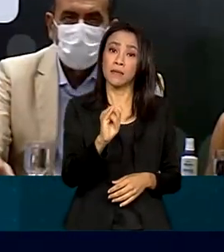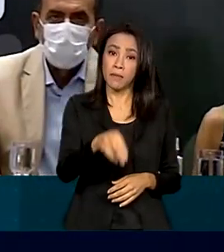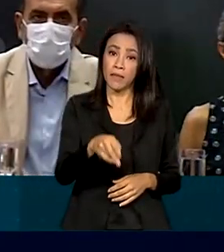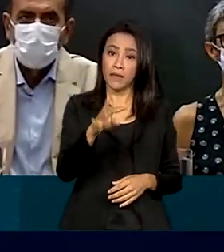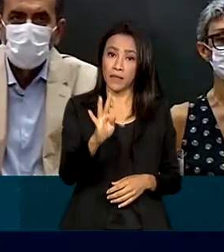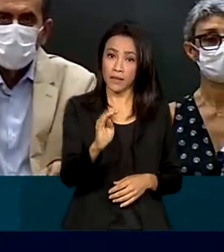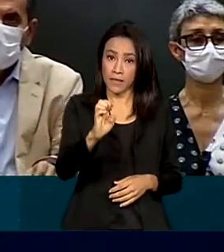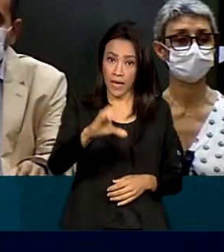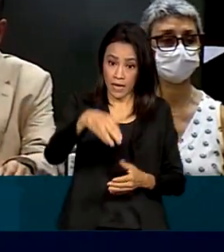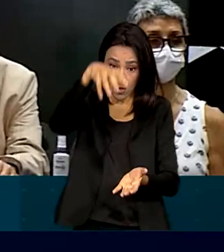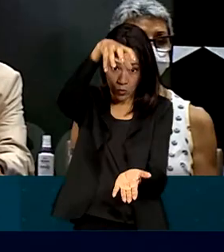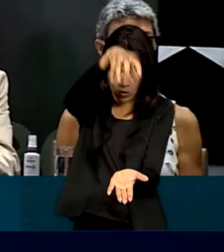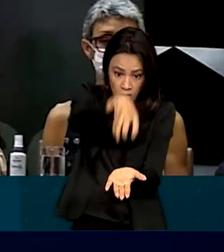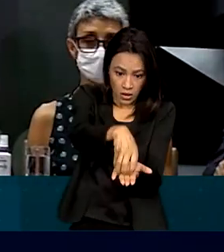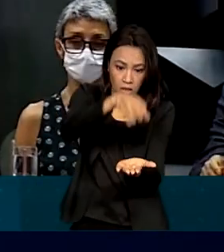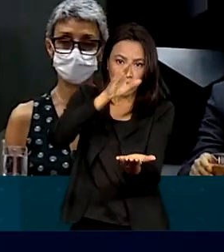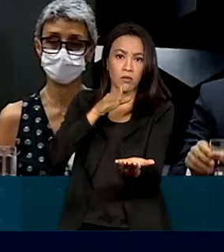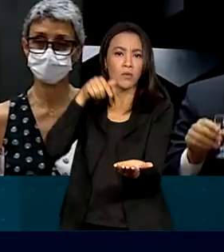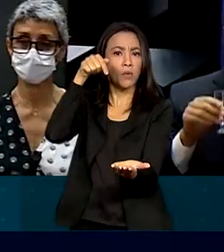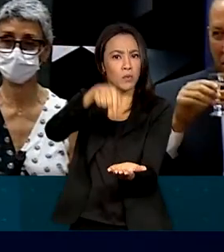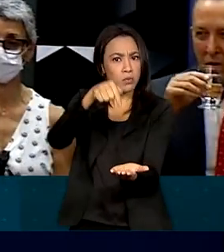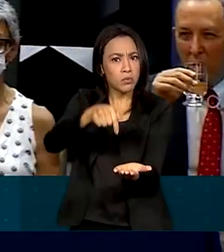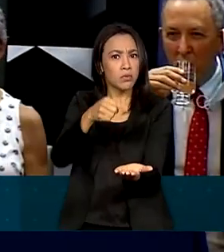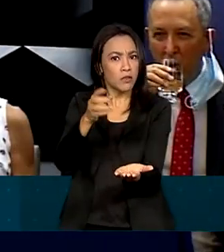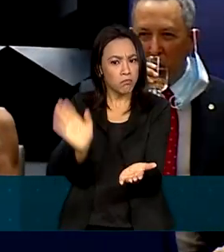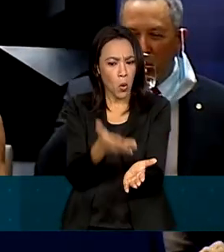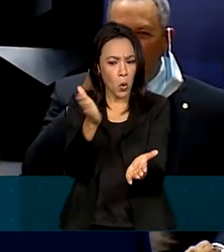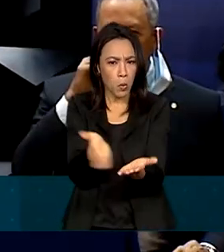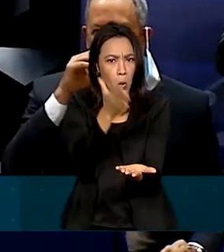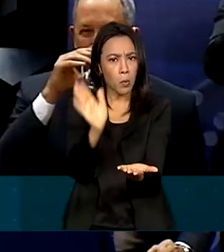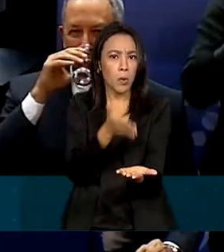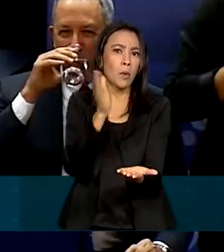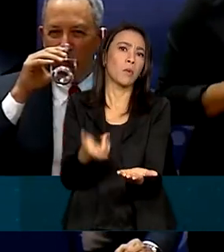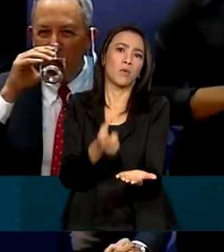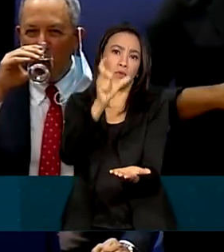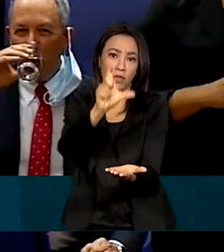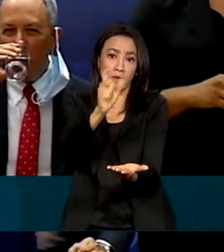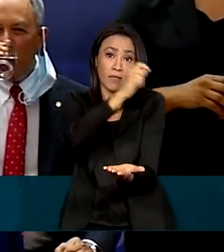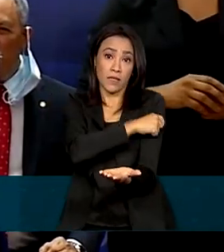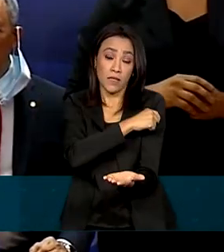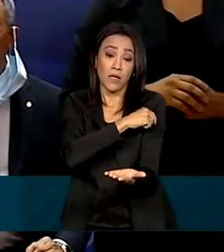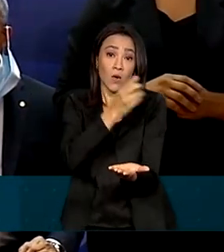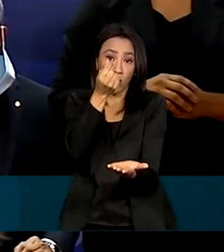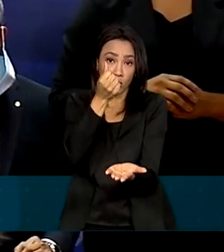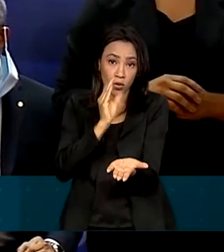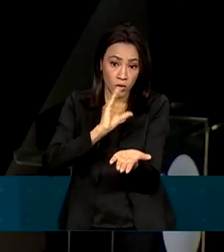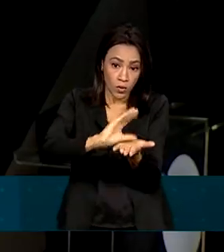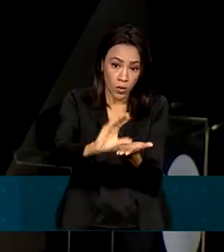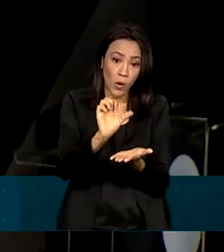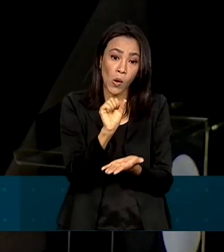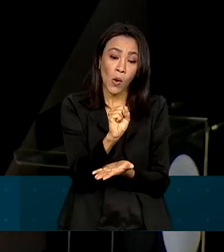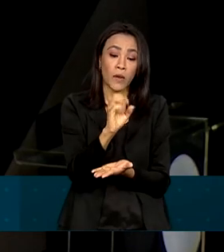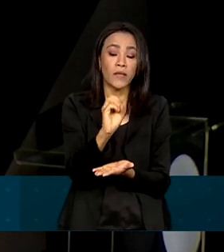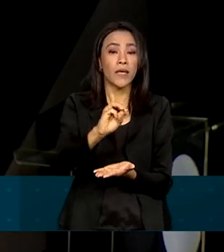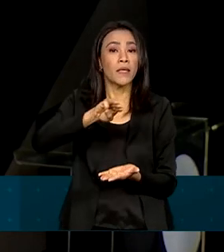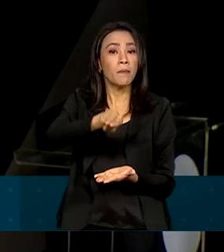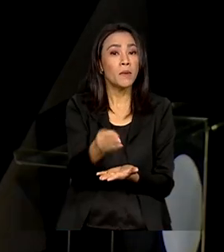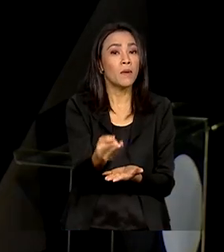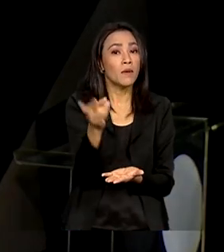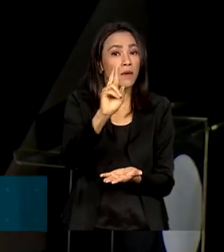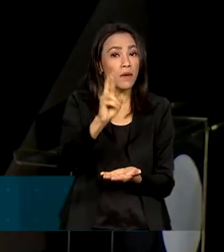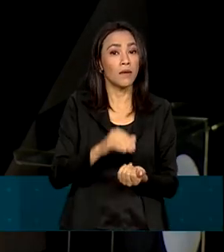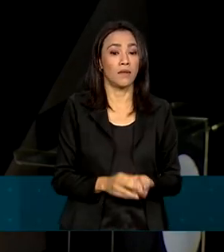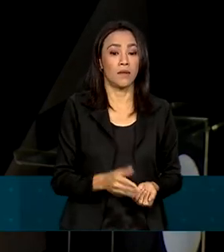transformado em um centro nacional de vacinas, com recursos de mais de 80 milhões de reais. Nós temos um